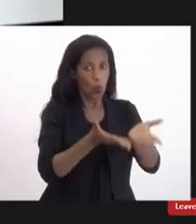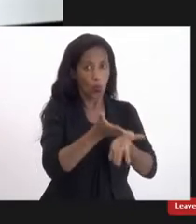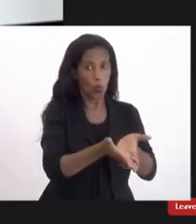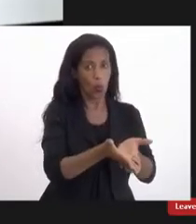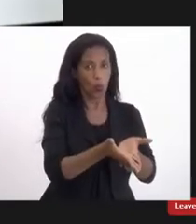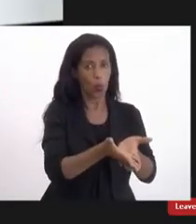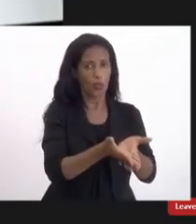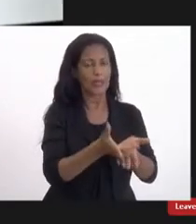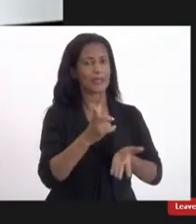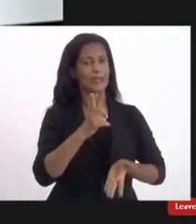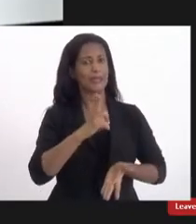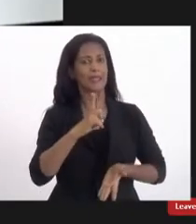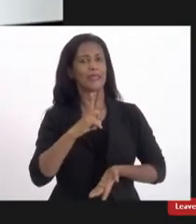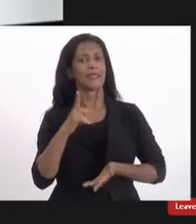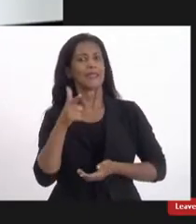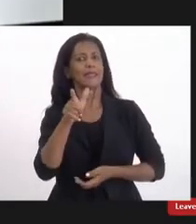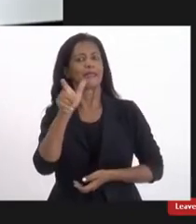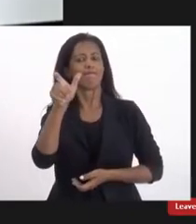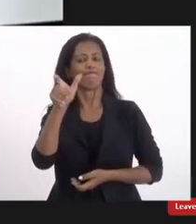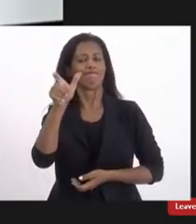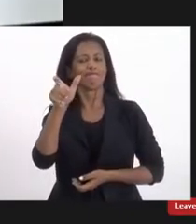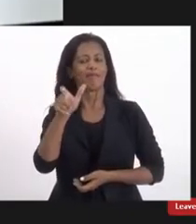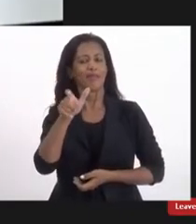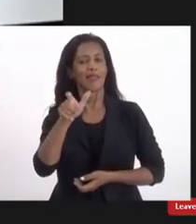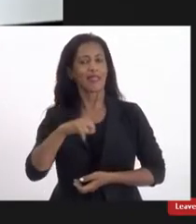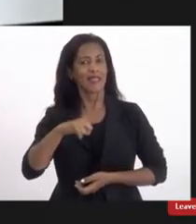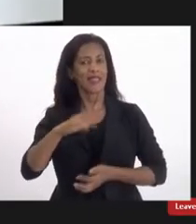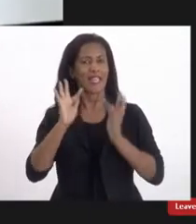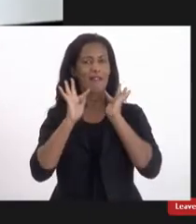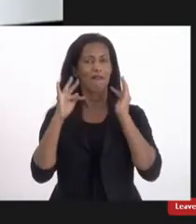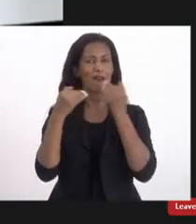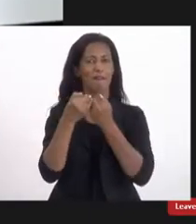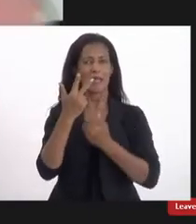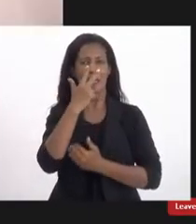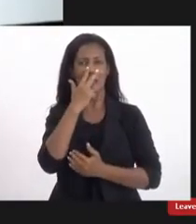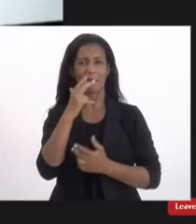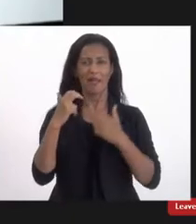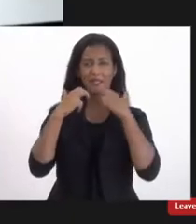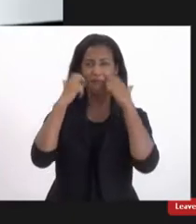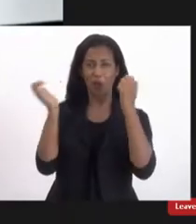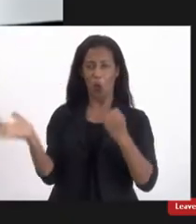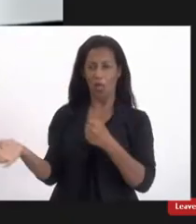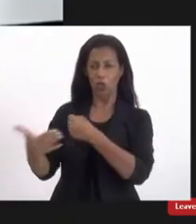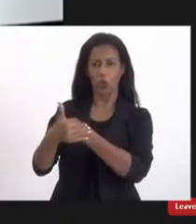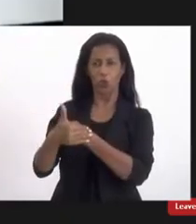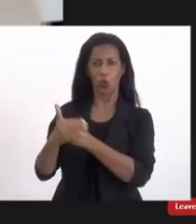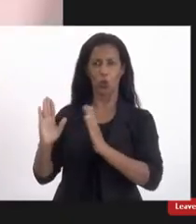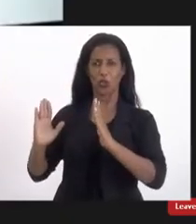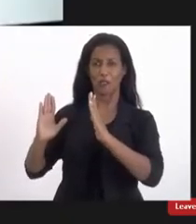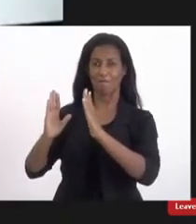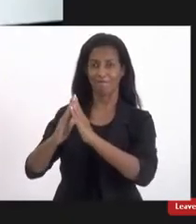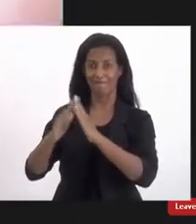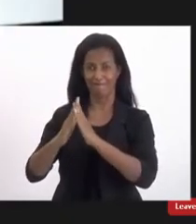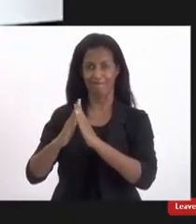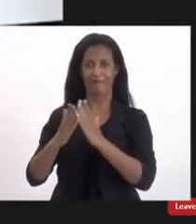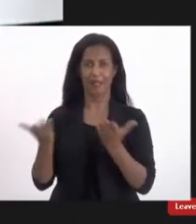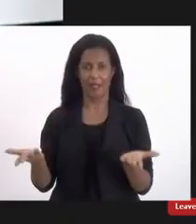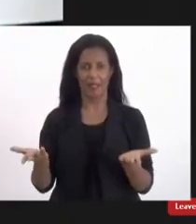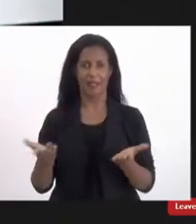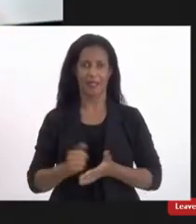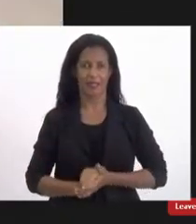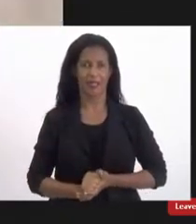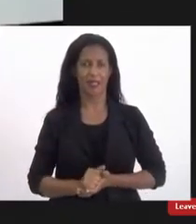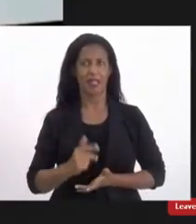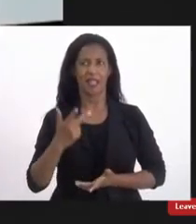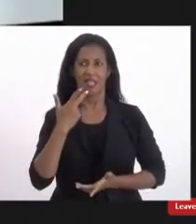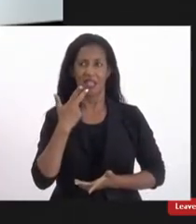a família pega o BPC tranca o adulto em casa e você tem diversos tipos de abuso agora eu falo como tudo que a Débora falou